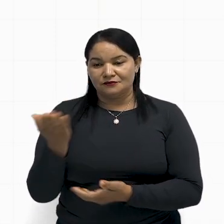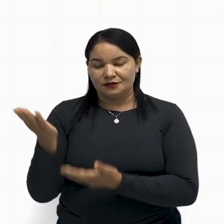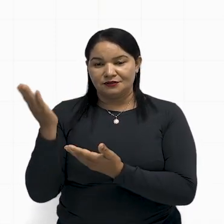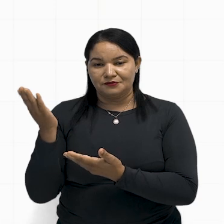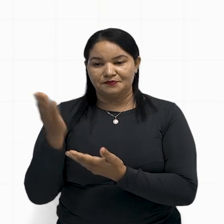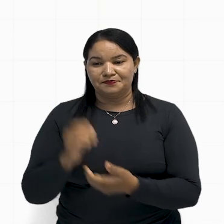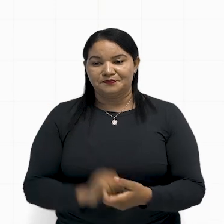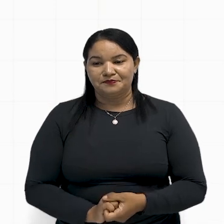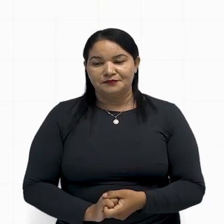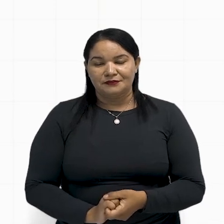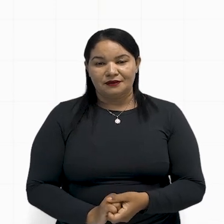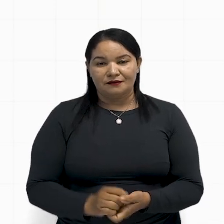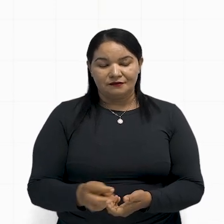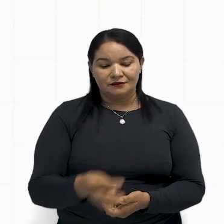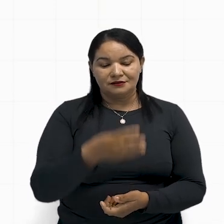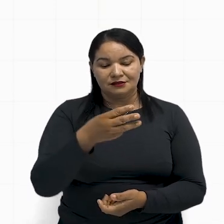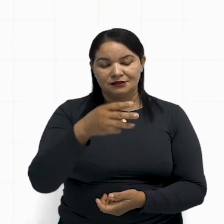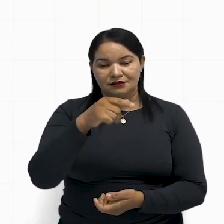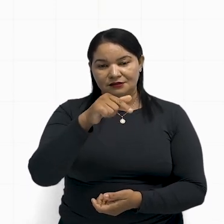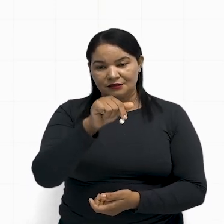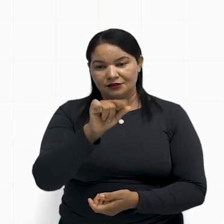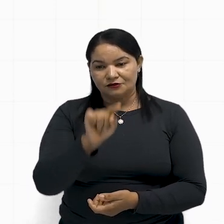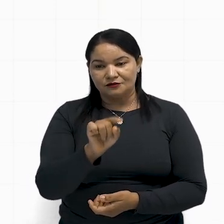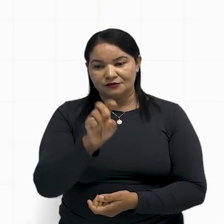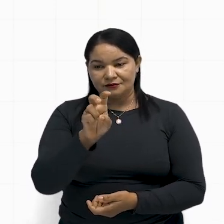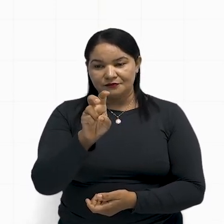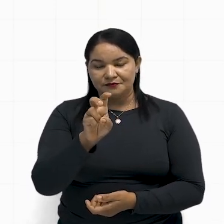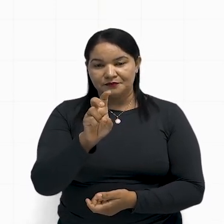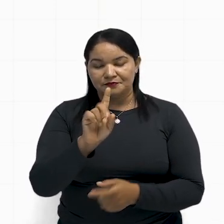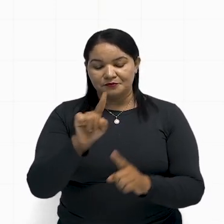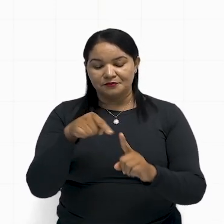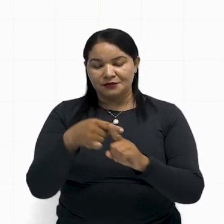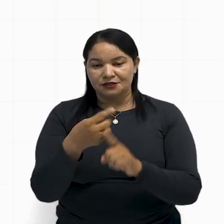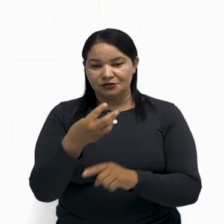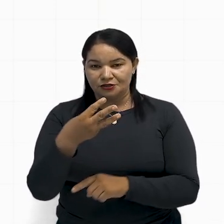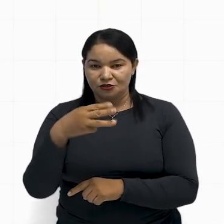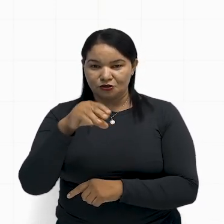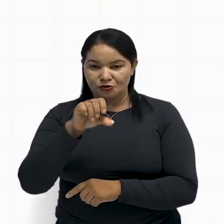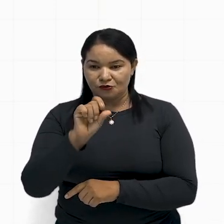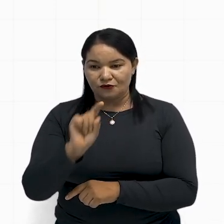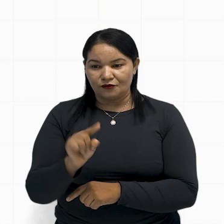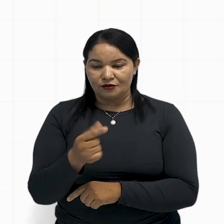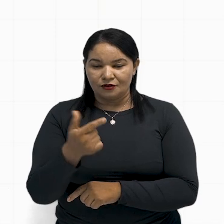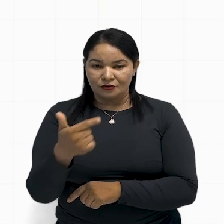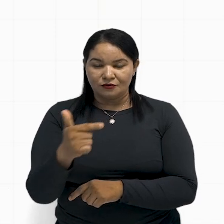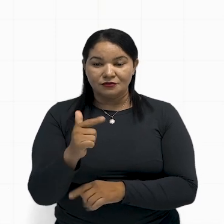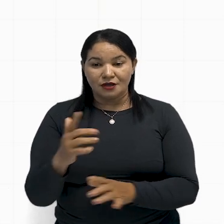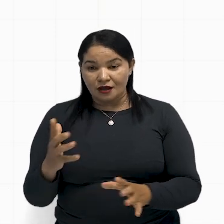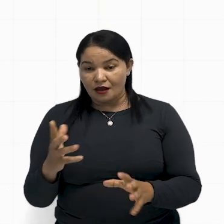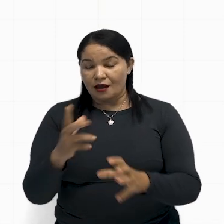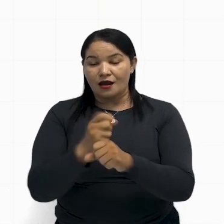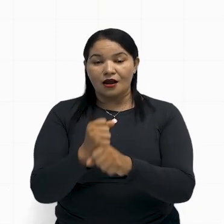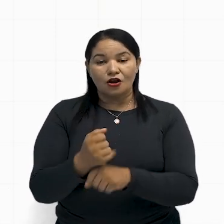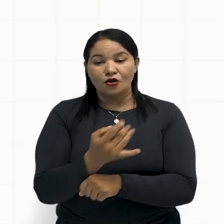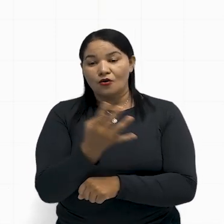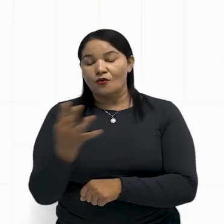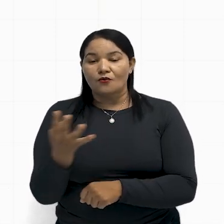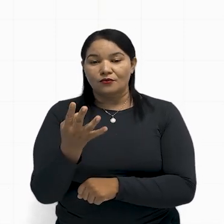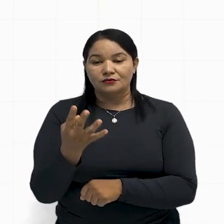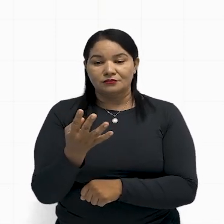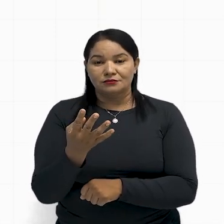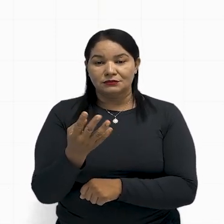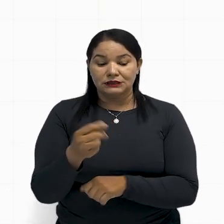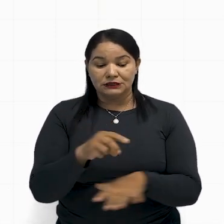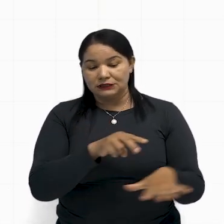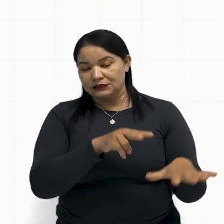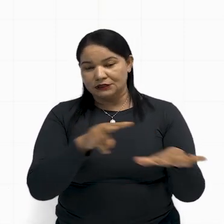37,5 mais 39,2 E aí eu vou encontrar o trajeto total que ele fez na semana, tá?